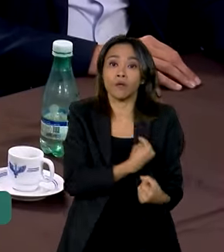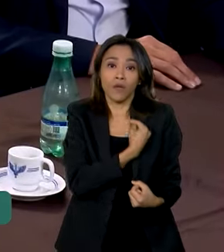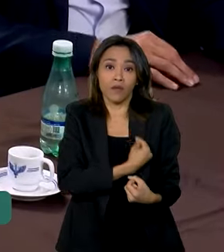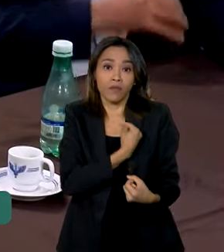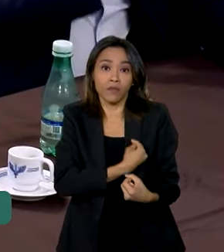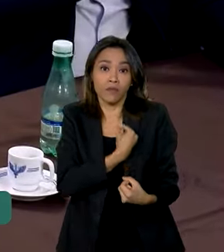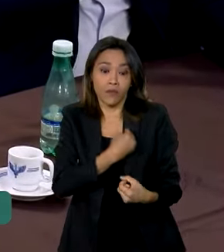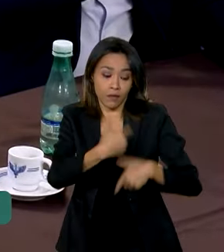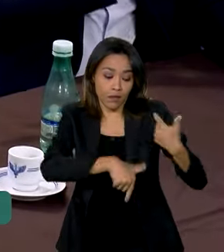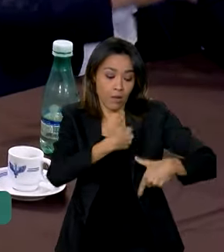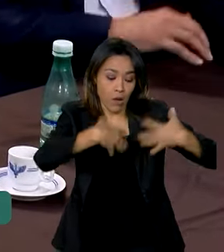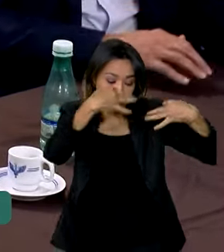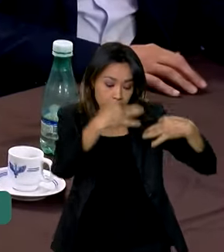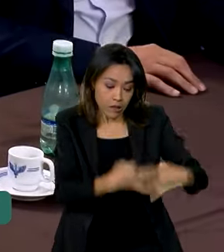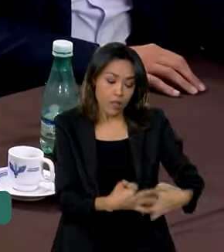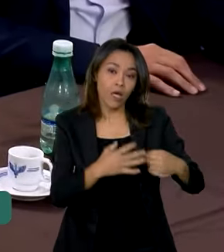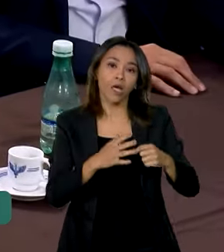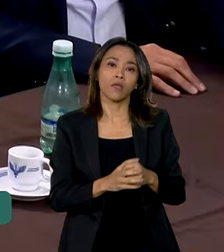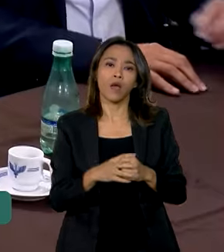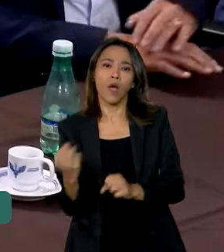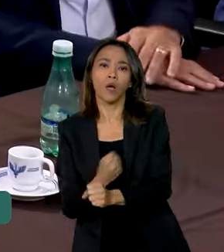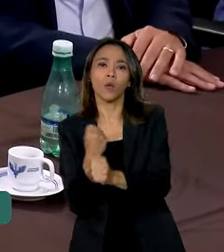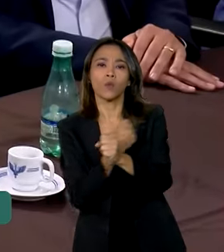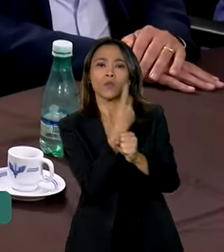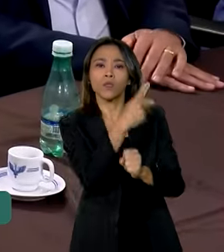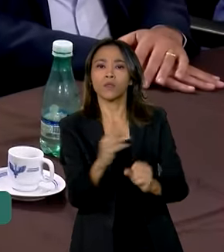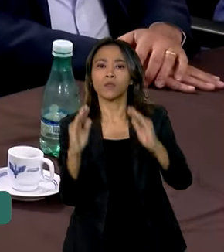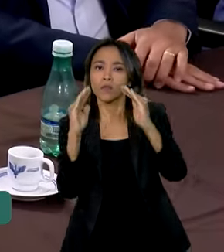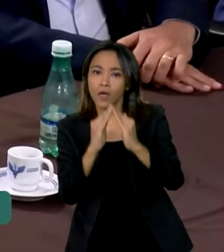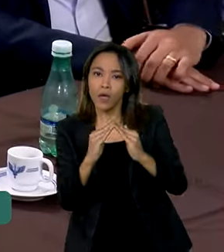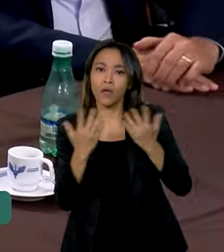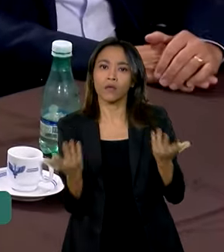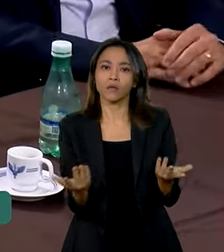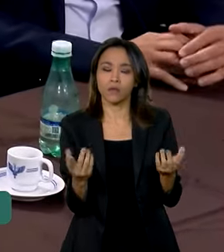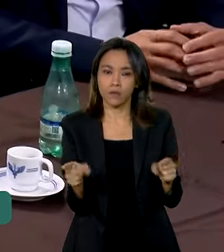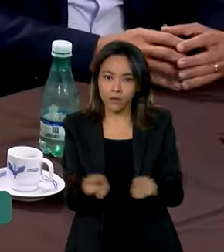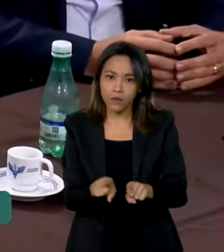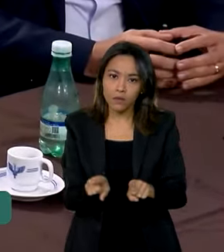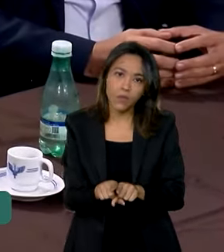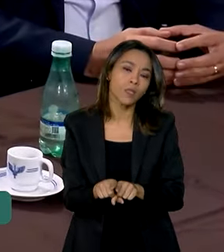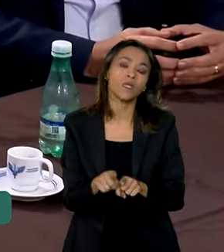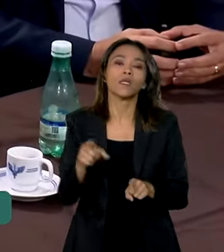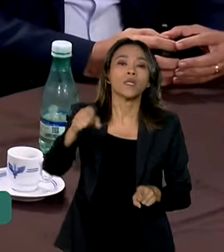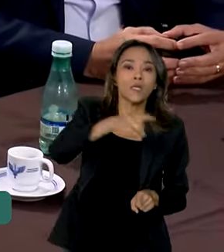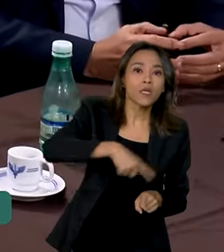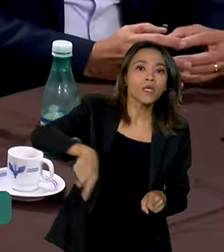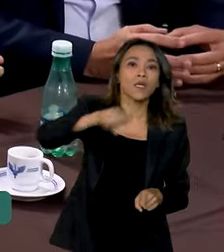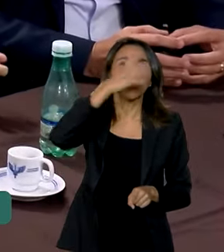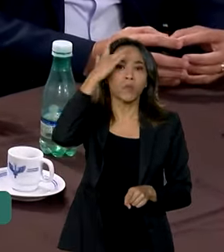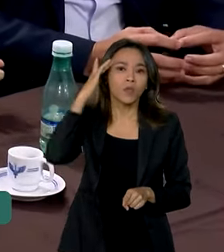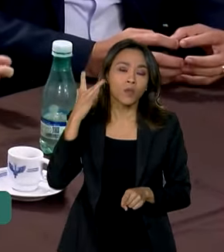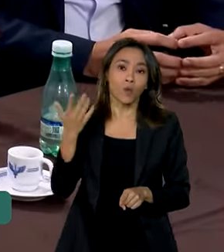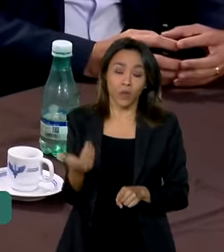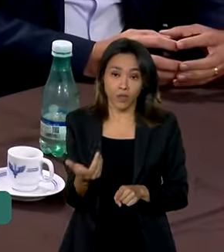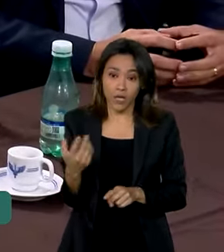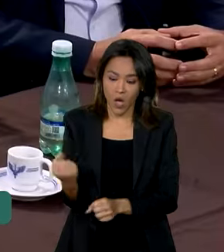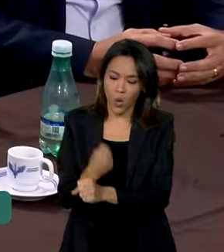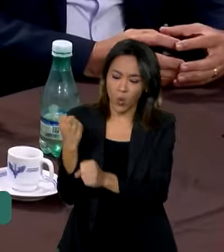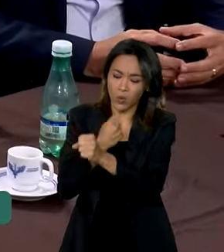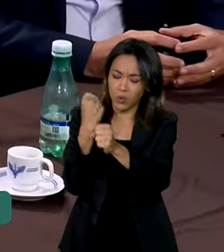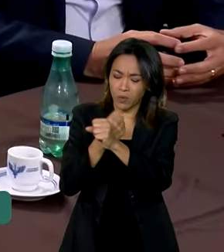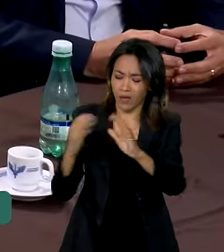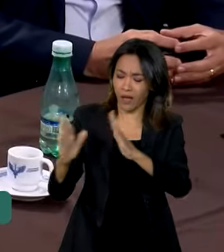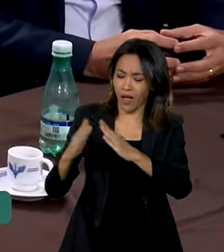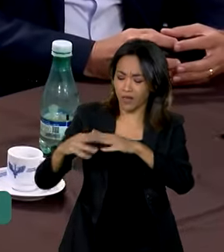dignamente, a reconstruir suas casas. De preferência, não deixe as pessoas reconstruírem casas onde